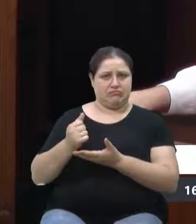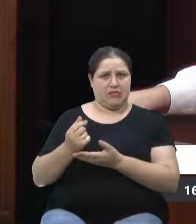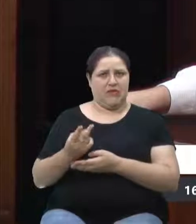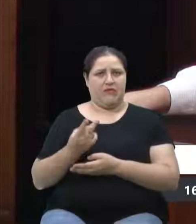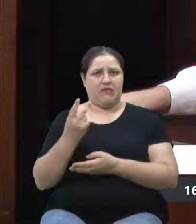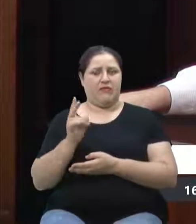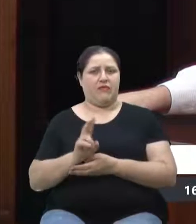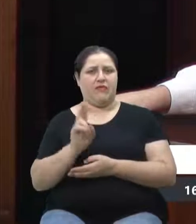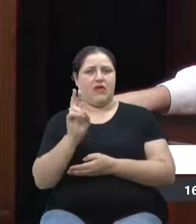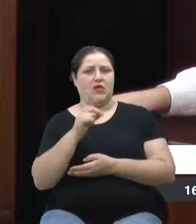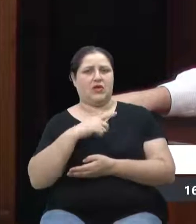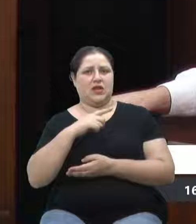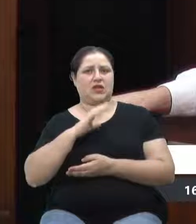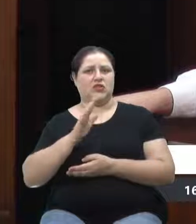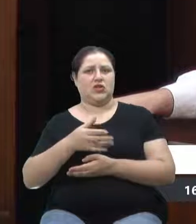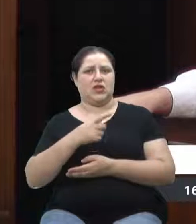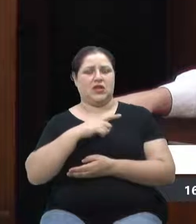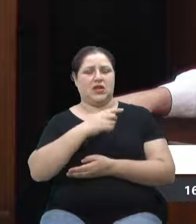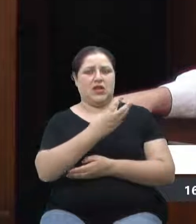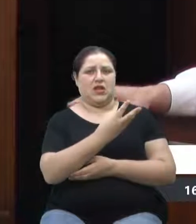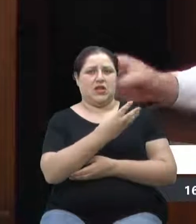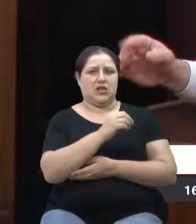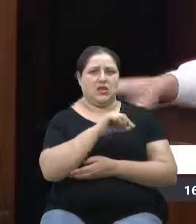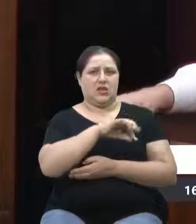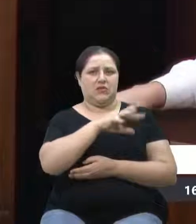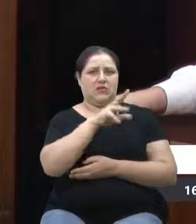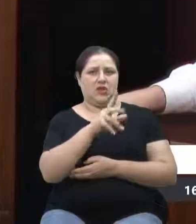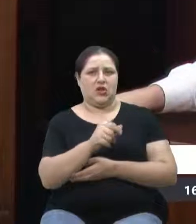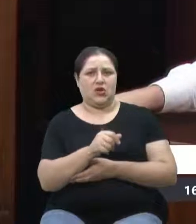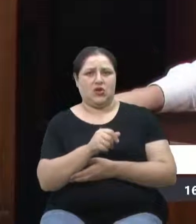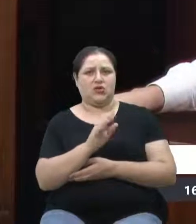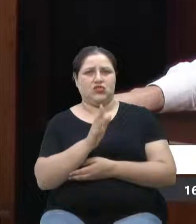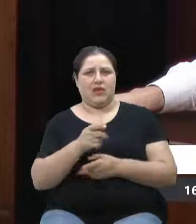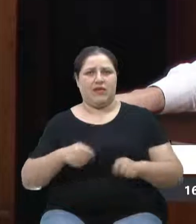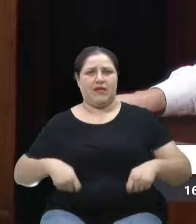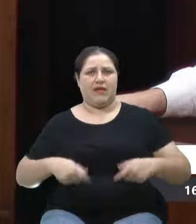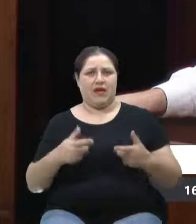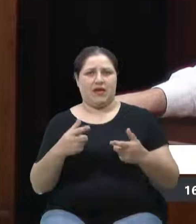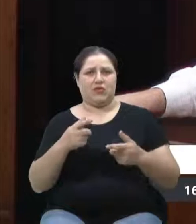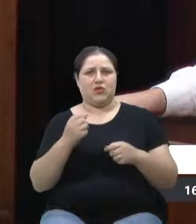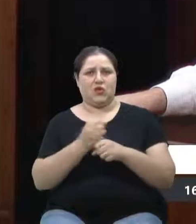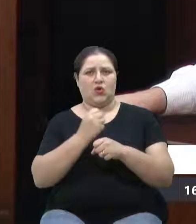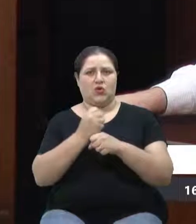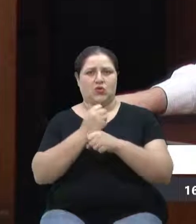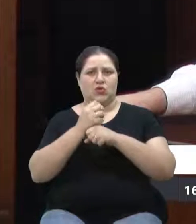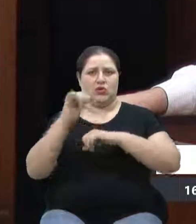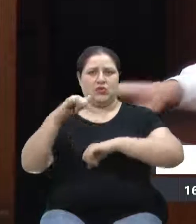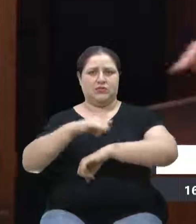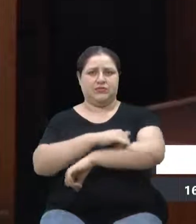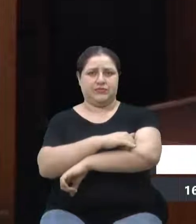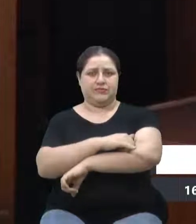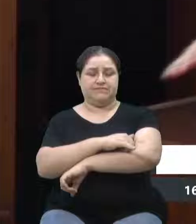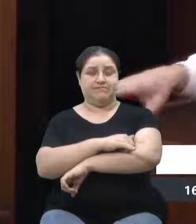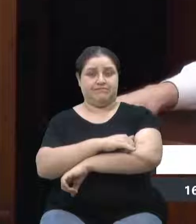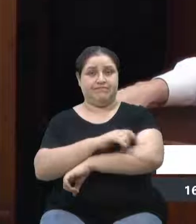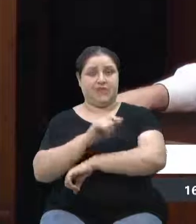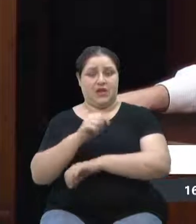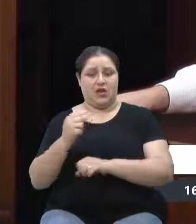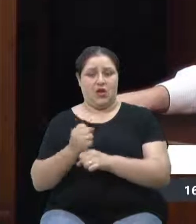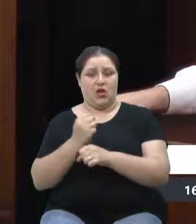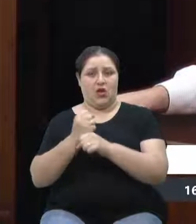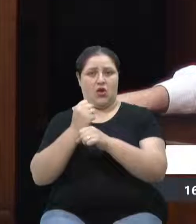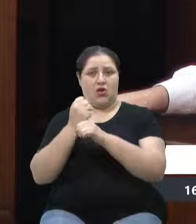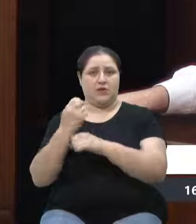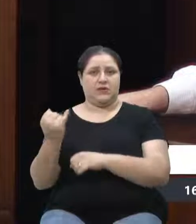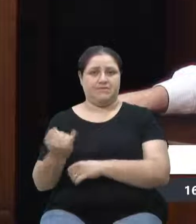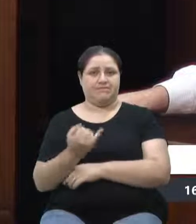dos 30 milhões destinados para implementar o aeroporto já foram gastos? Então, é uma obra, é uma obra importante